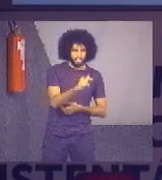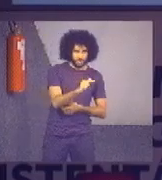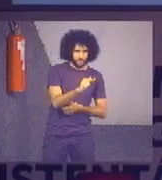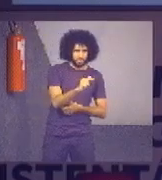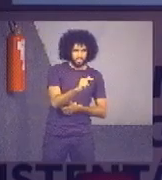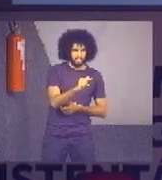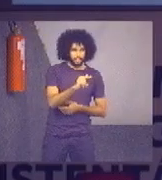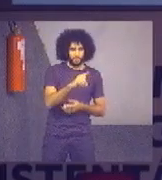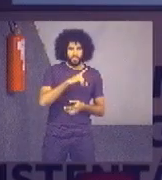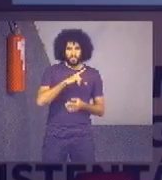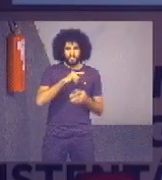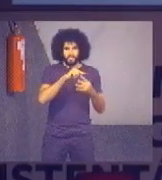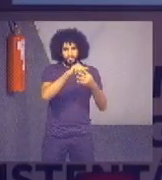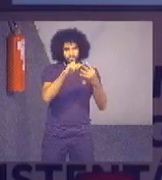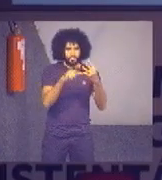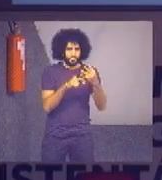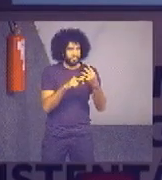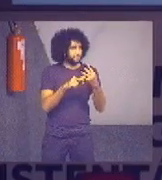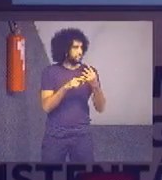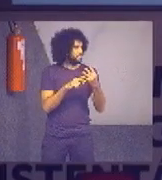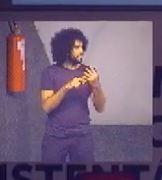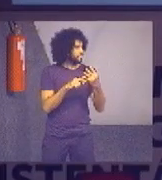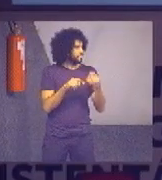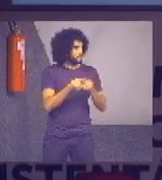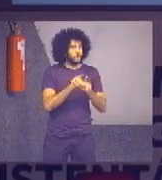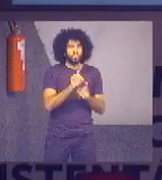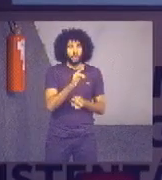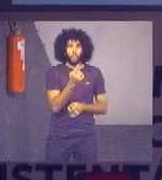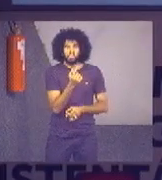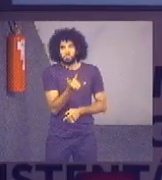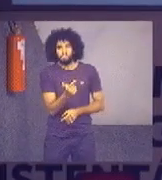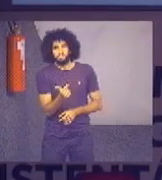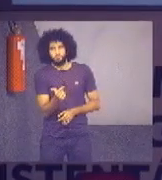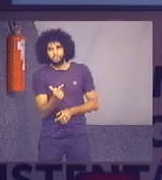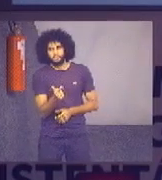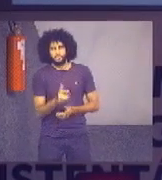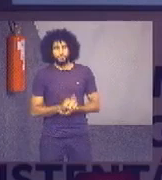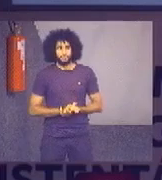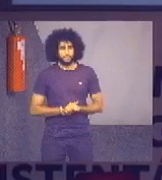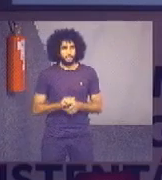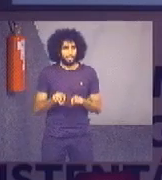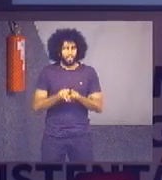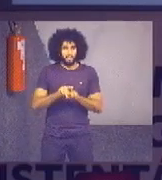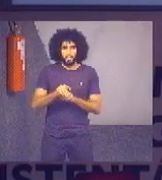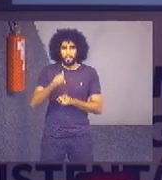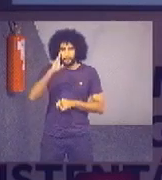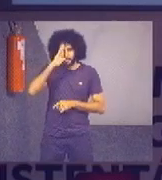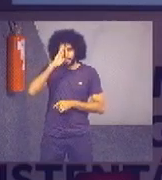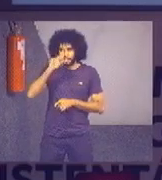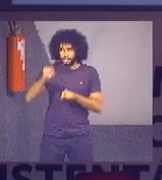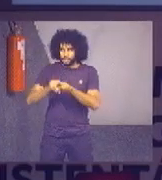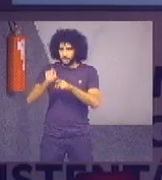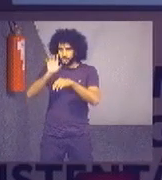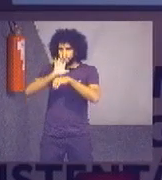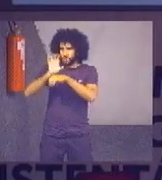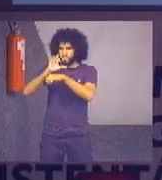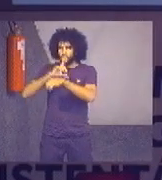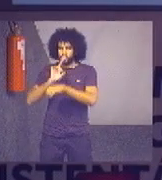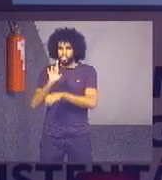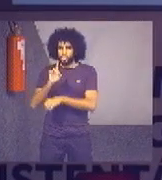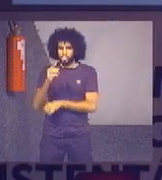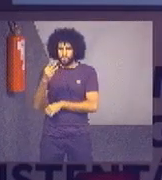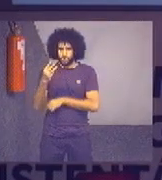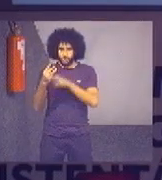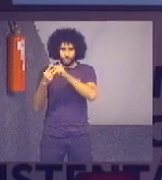quatro tribunais superiores e conselhos, só um, 100, militar estadual também só um, 100 dos três, eleitoral